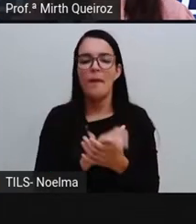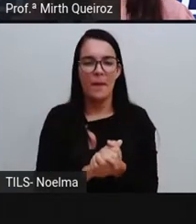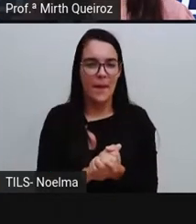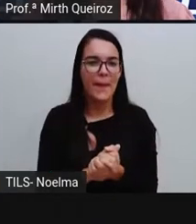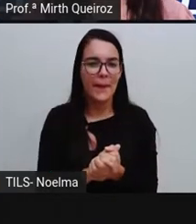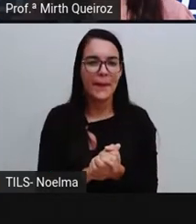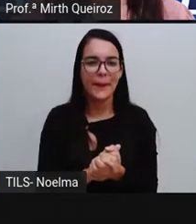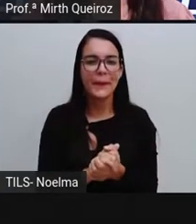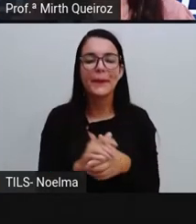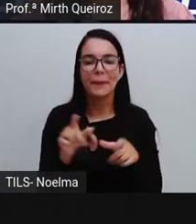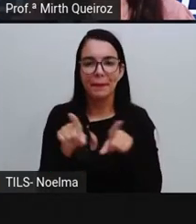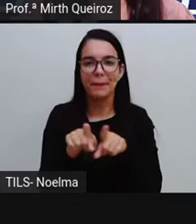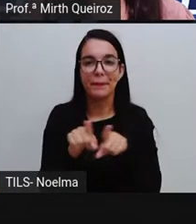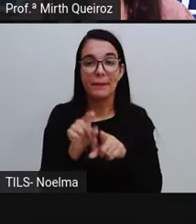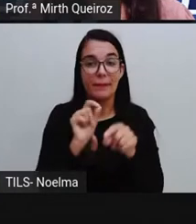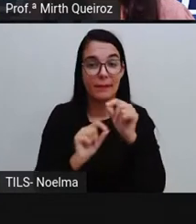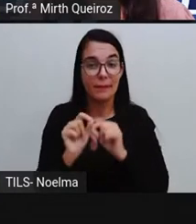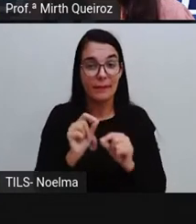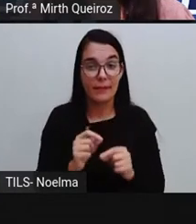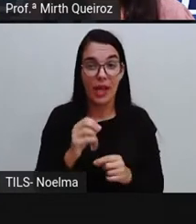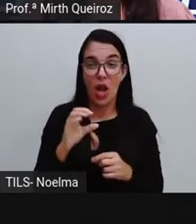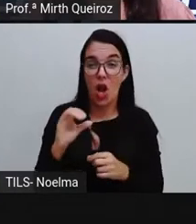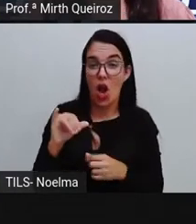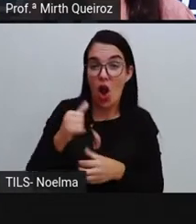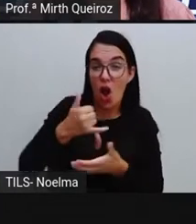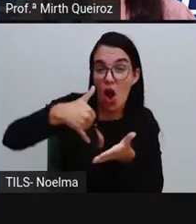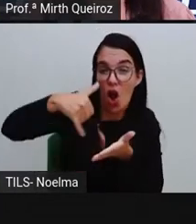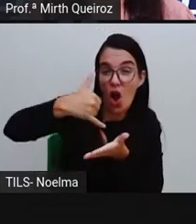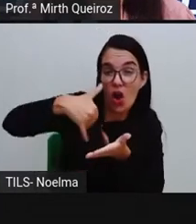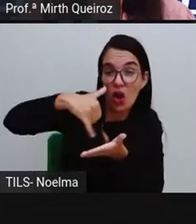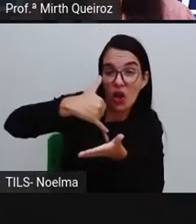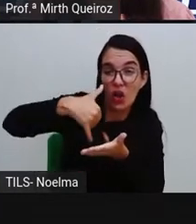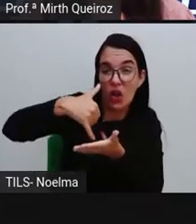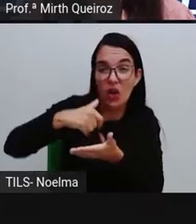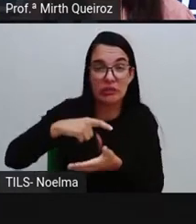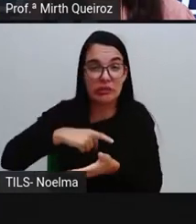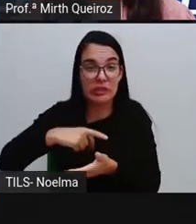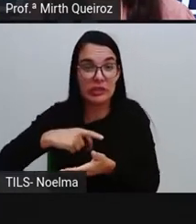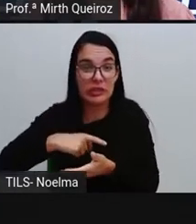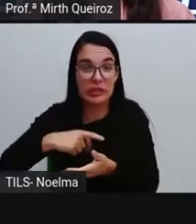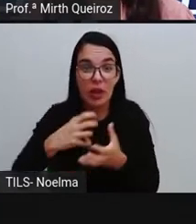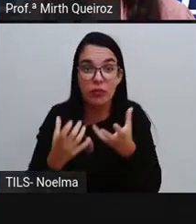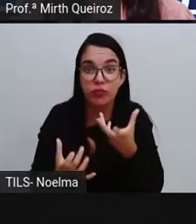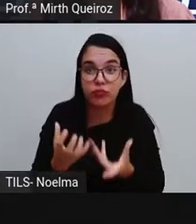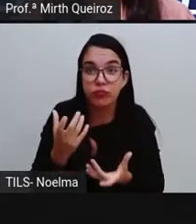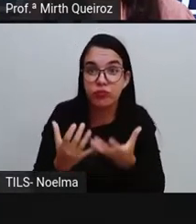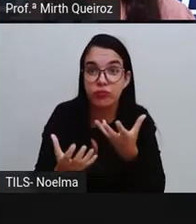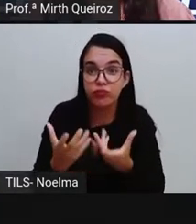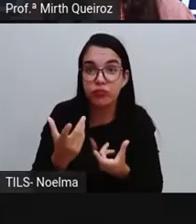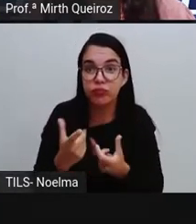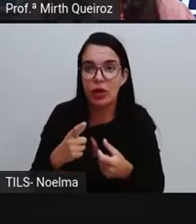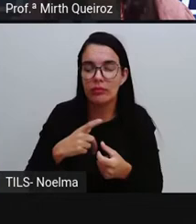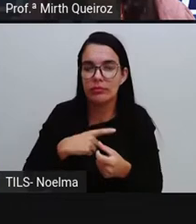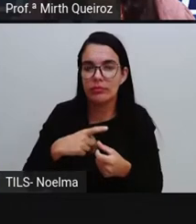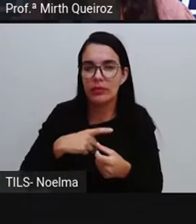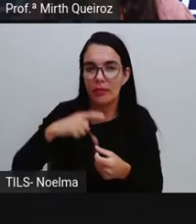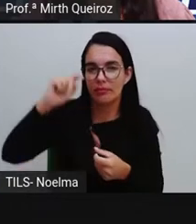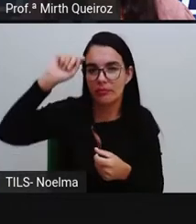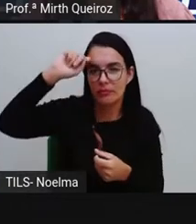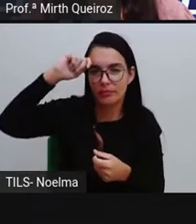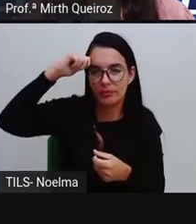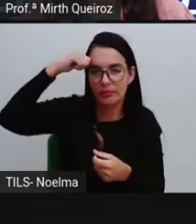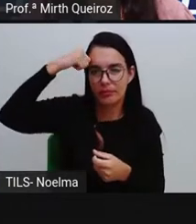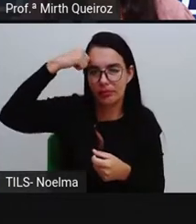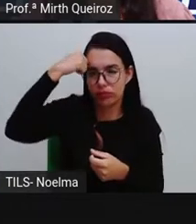Trata-se de uma substância que ela é oleosa, altamente inflamável e de coloração negra ou castanho